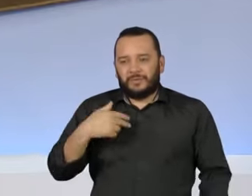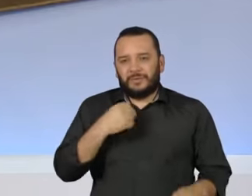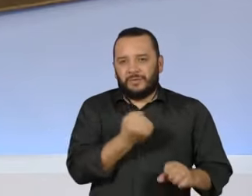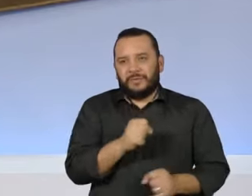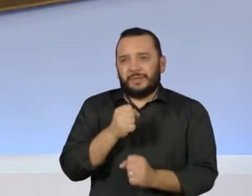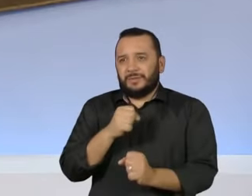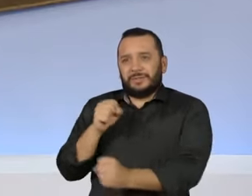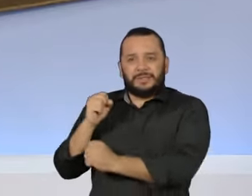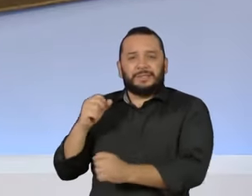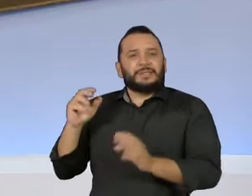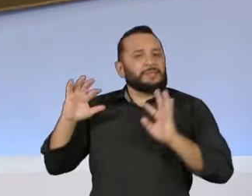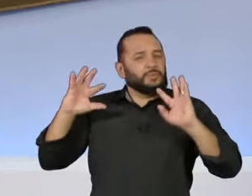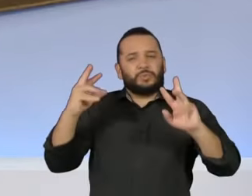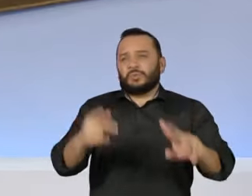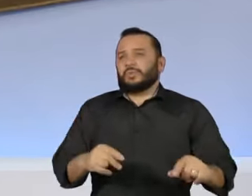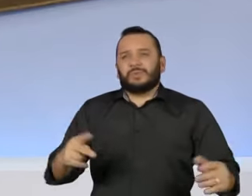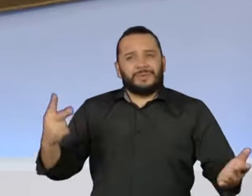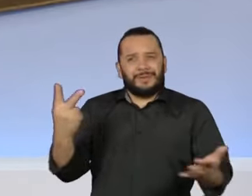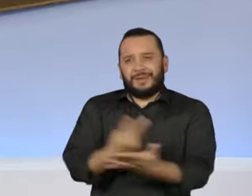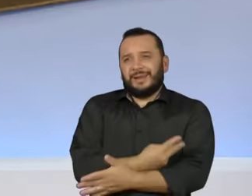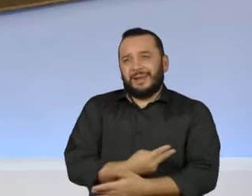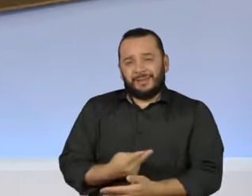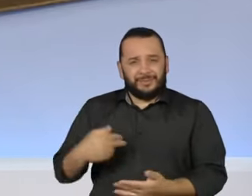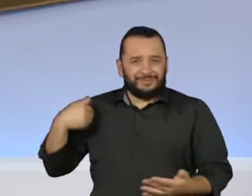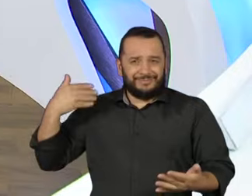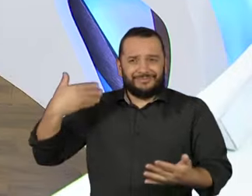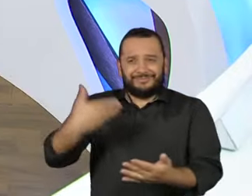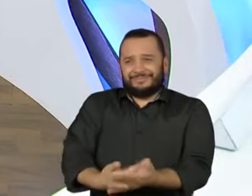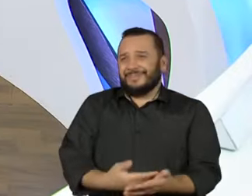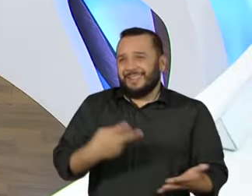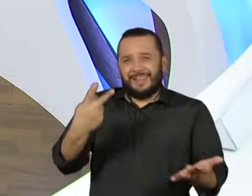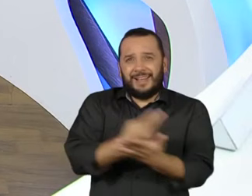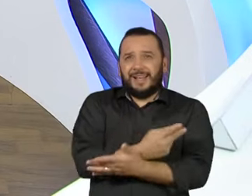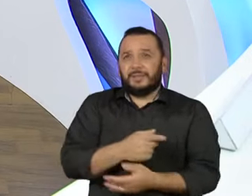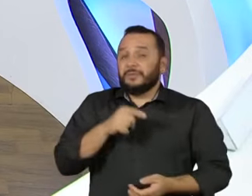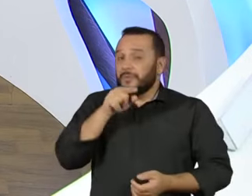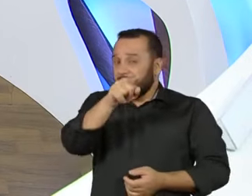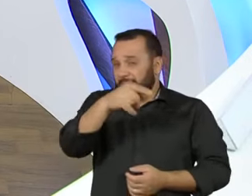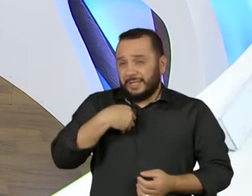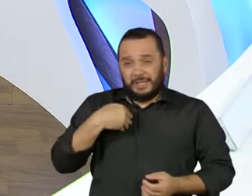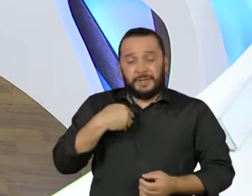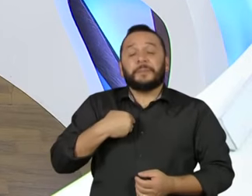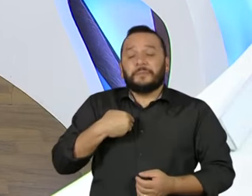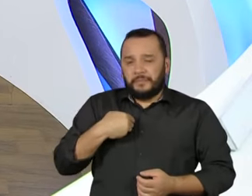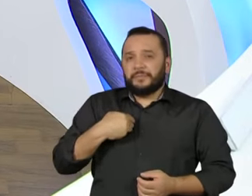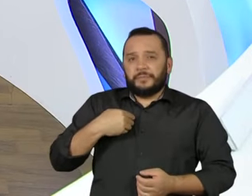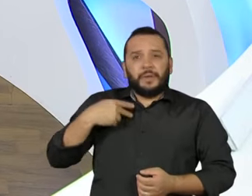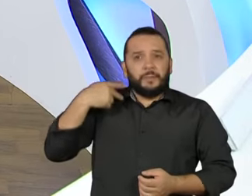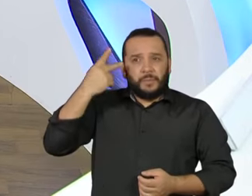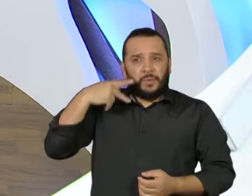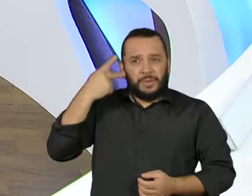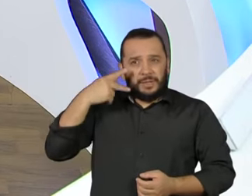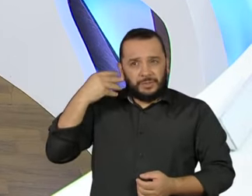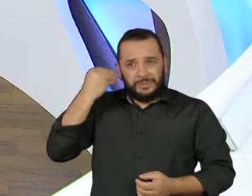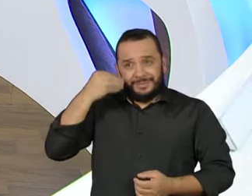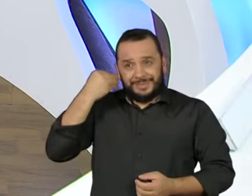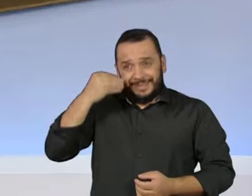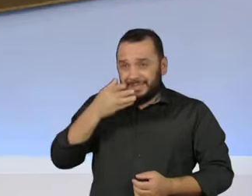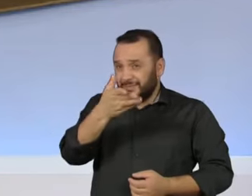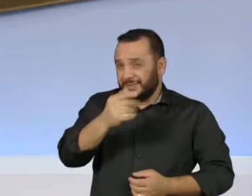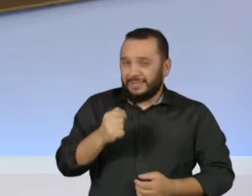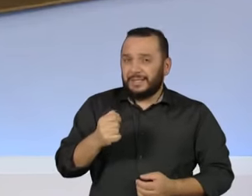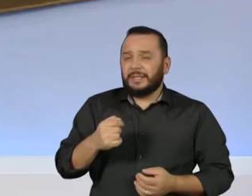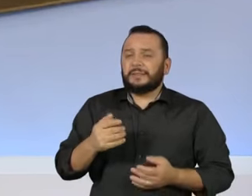deu errado. Como um político experiente, e a gente ainda vai falar de políticas públicas, mas como, governador,